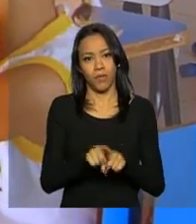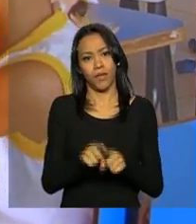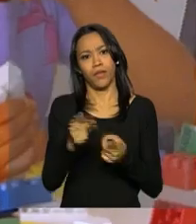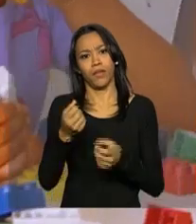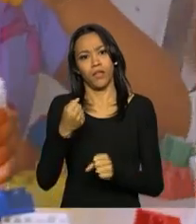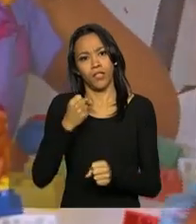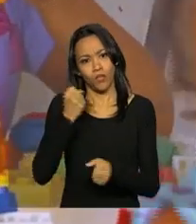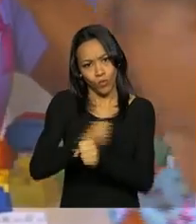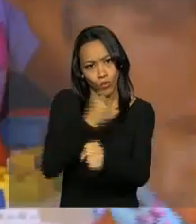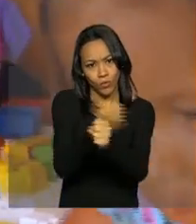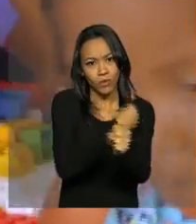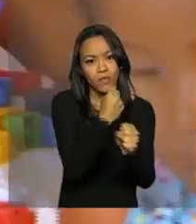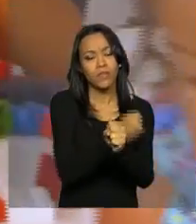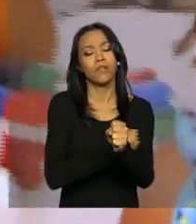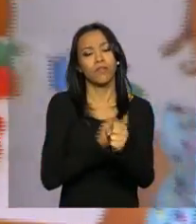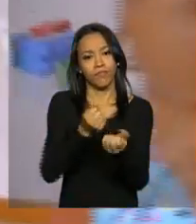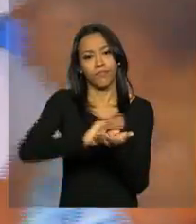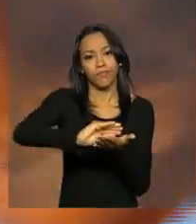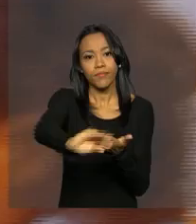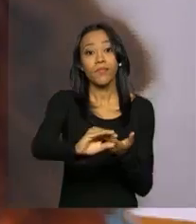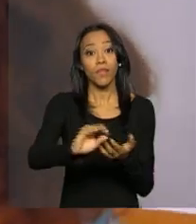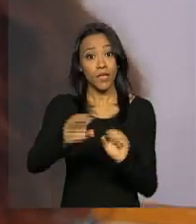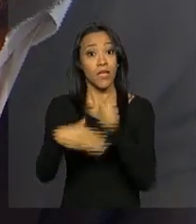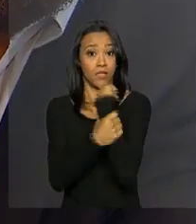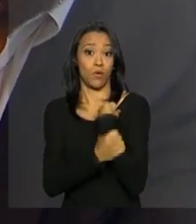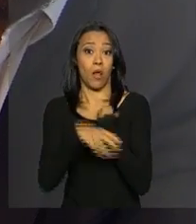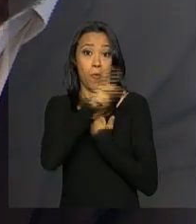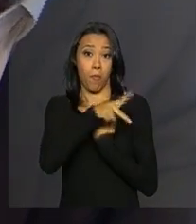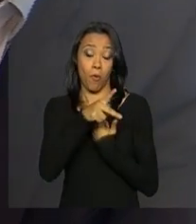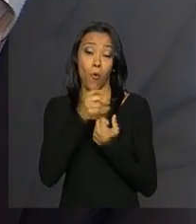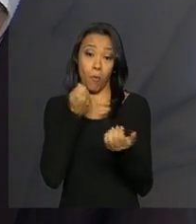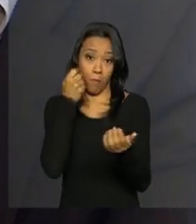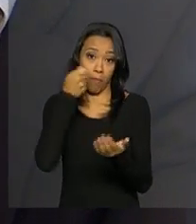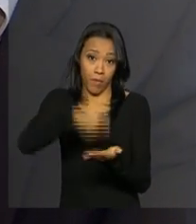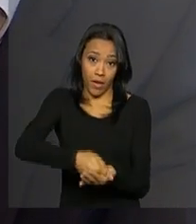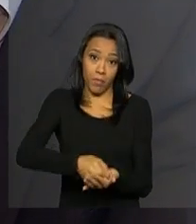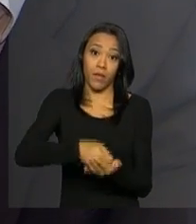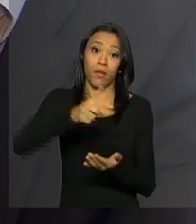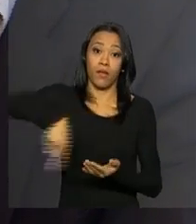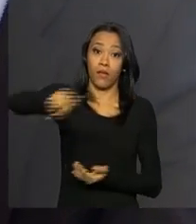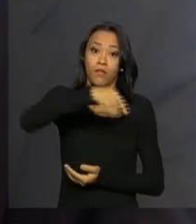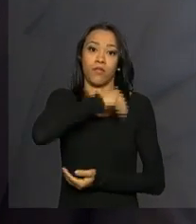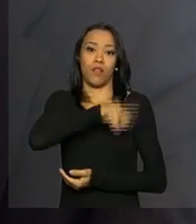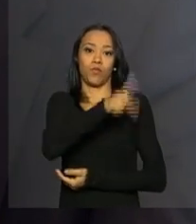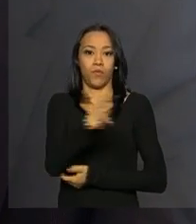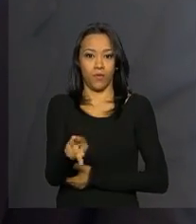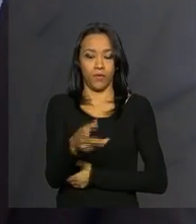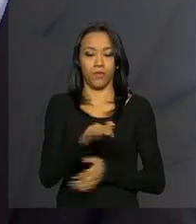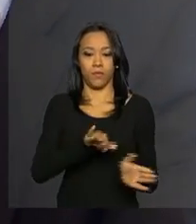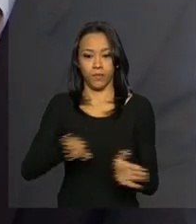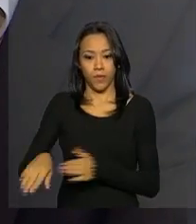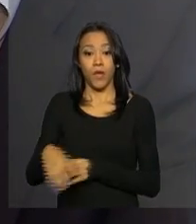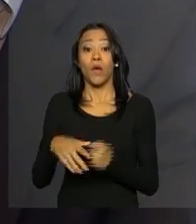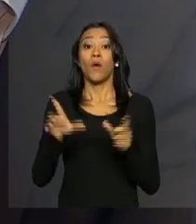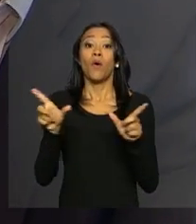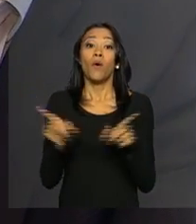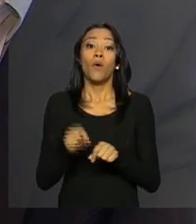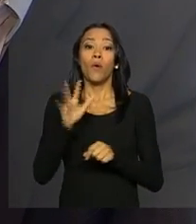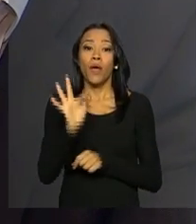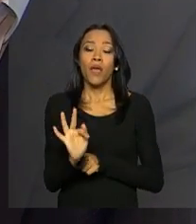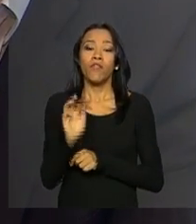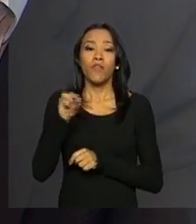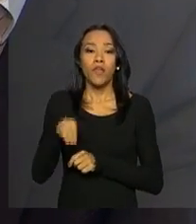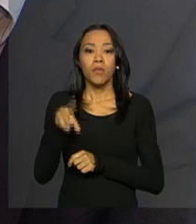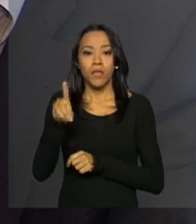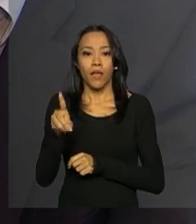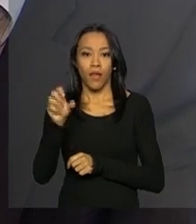infraestrutura, além de garantir o pagamento de pessoal. O FNDE, junto com o MDS e com o Ministério da Educação, vão